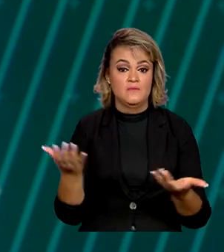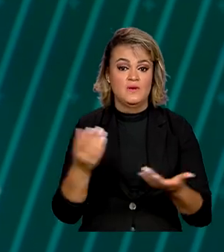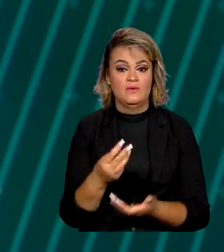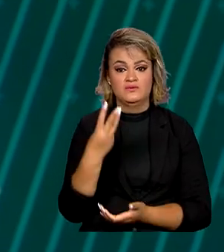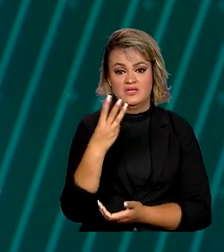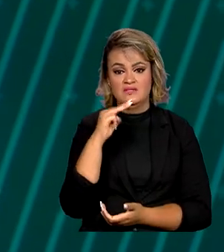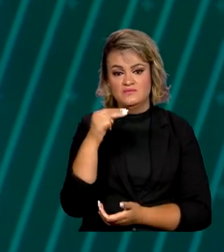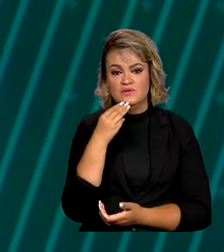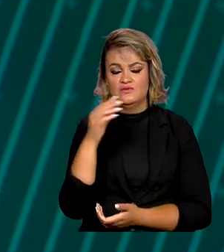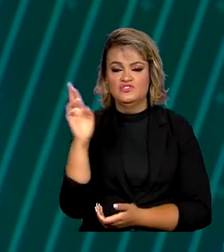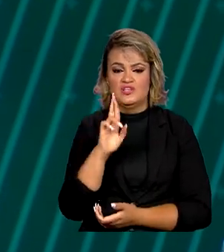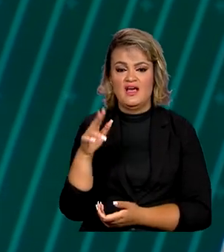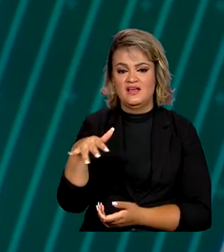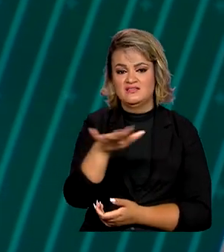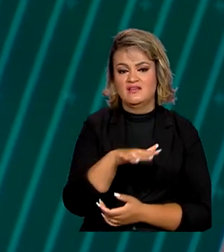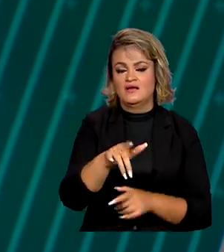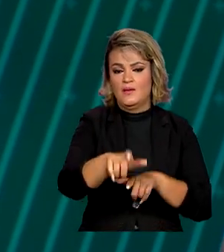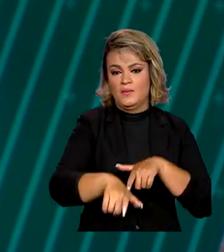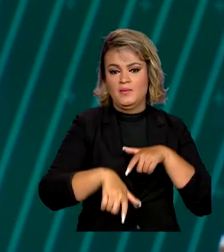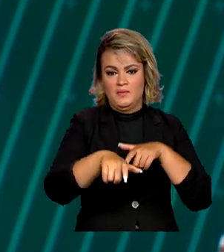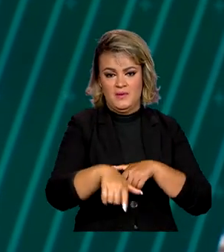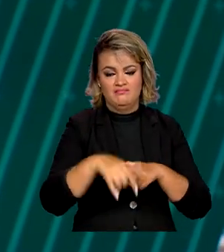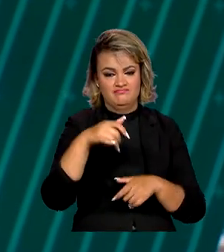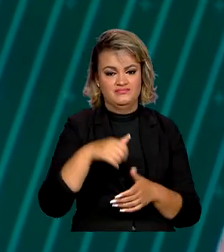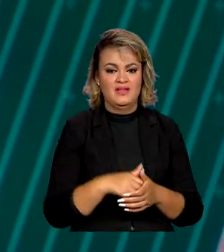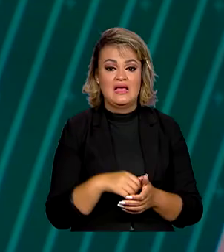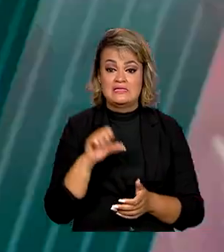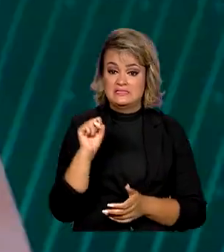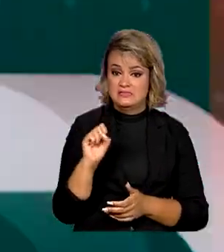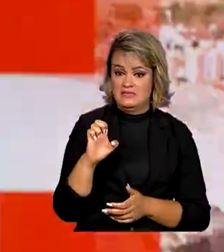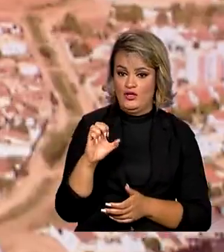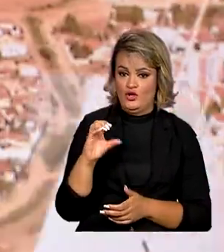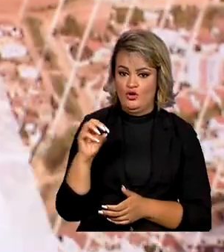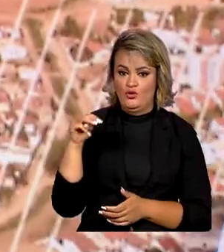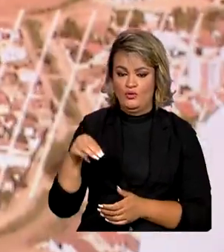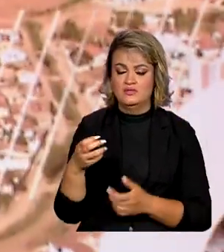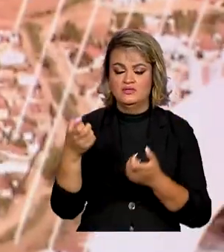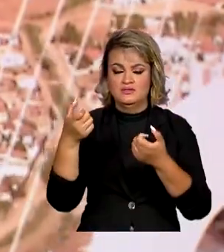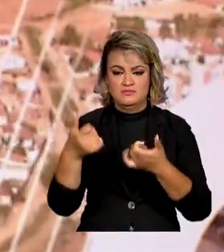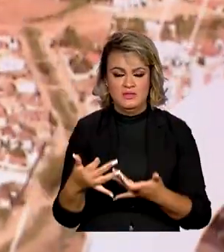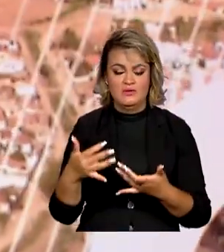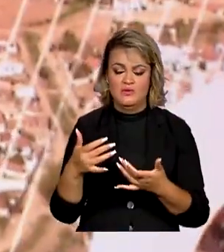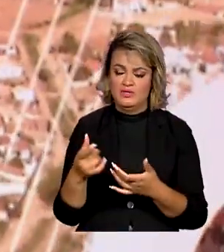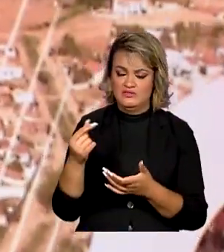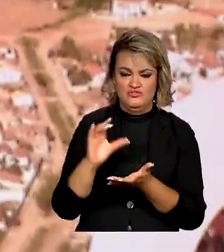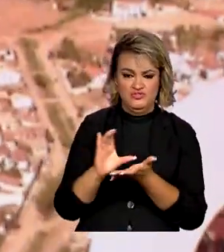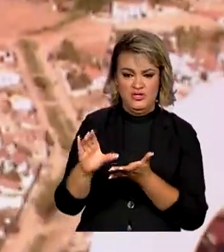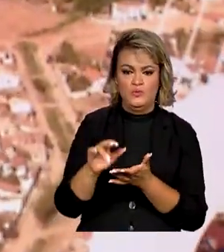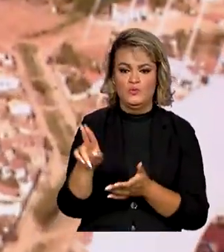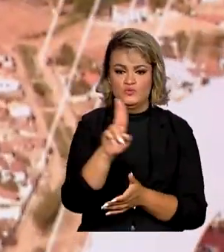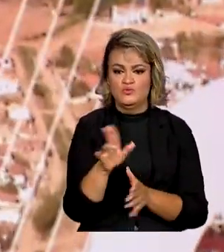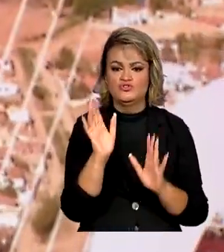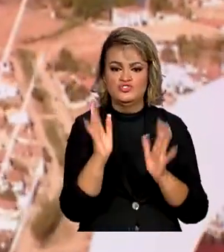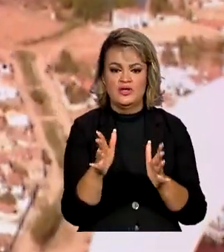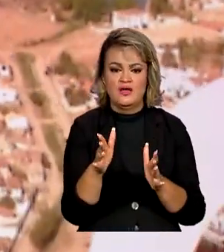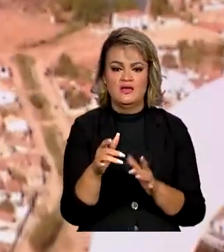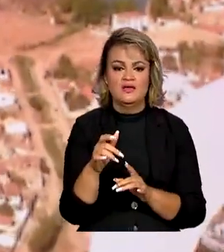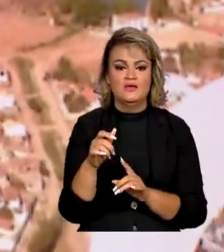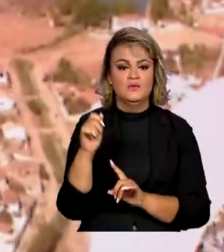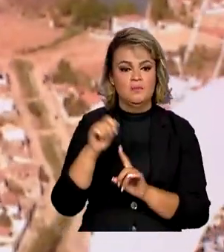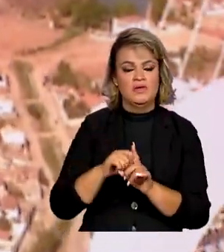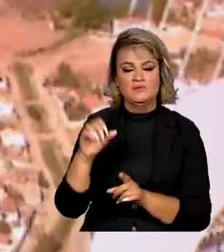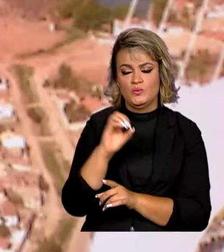3 bilhões de reais ao setor agropecuário. De acordo com a SECOM, os recursos já foram consumidos e desde outubro do ano passado não havia sido